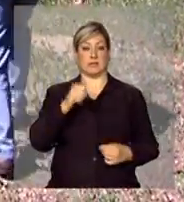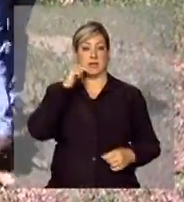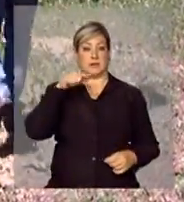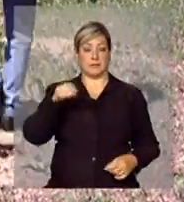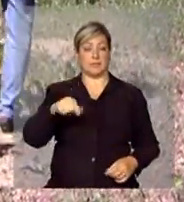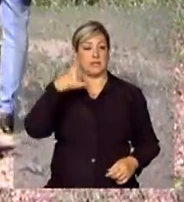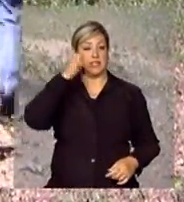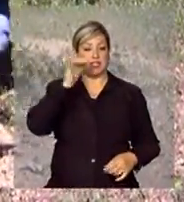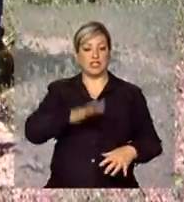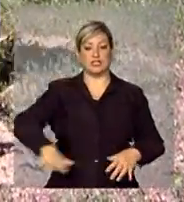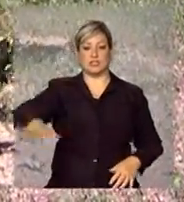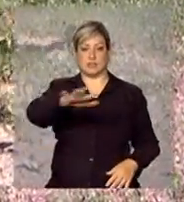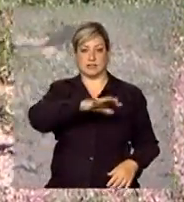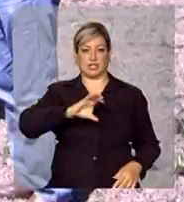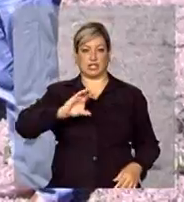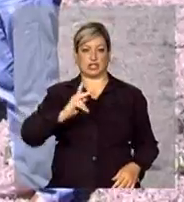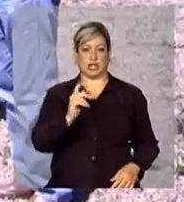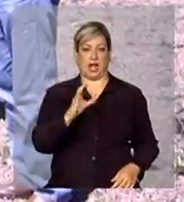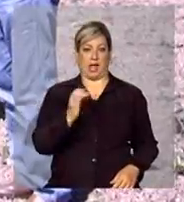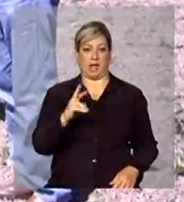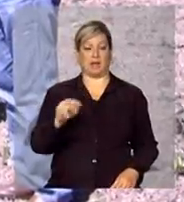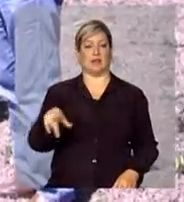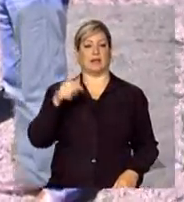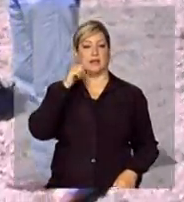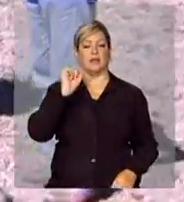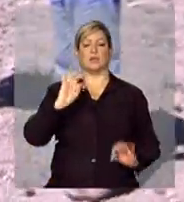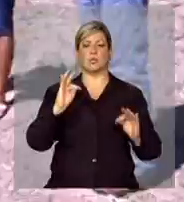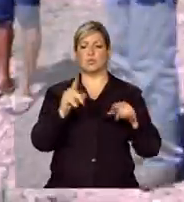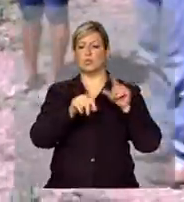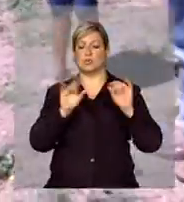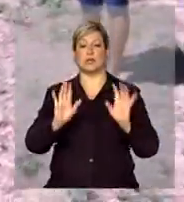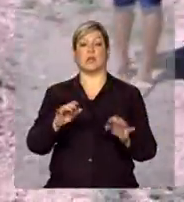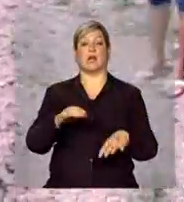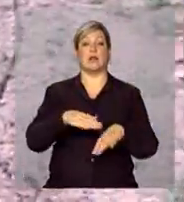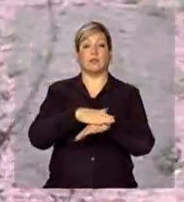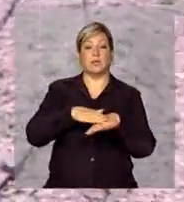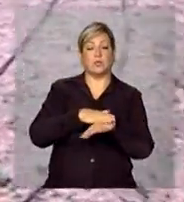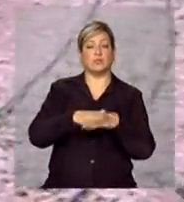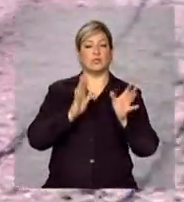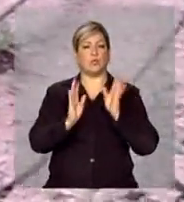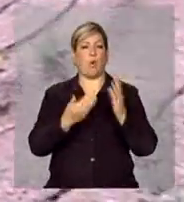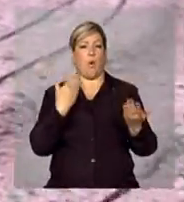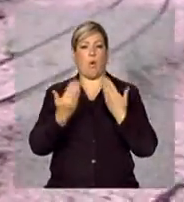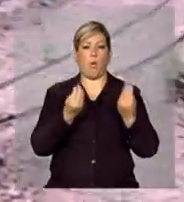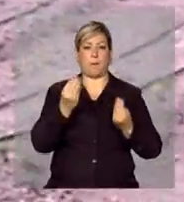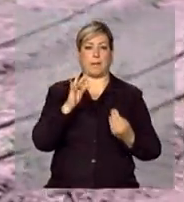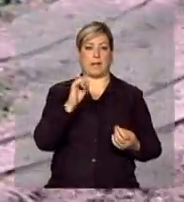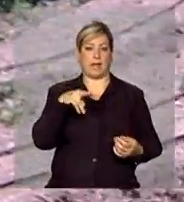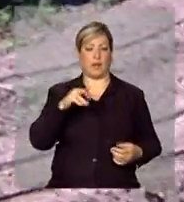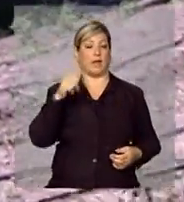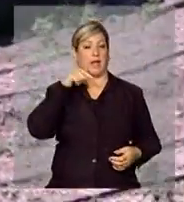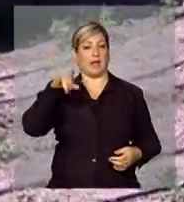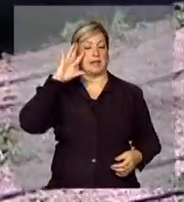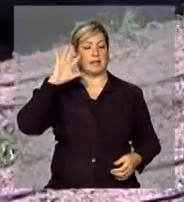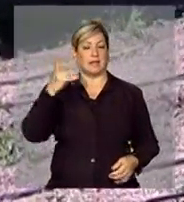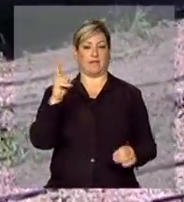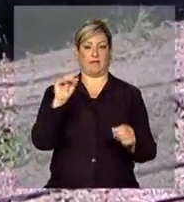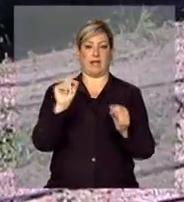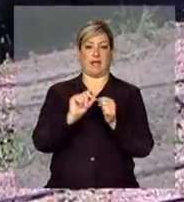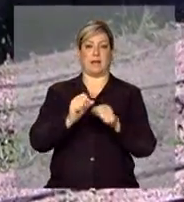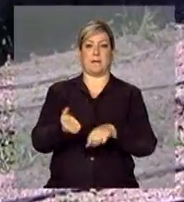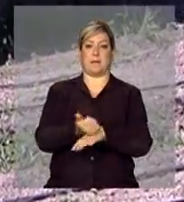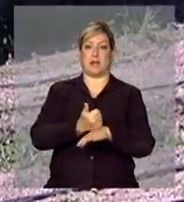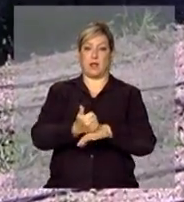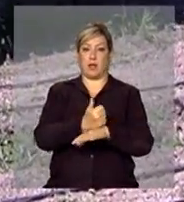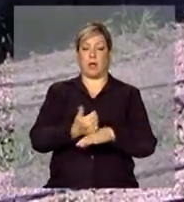Maria, tudo já foi definido. Na conversa com o técnico, ela decidiu que, em primeiro lugar, vai melhorar